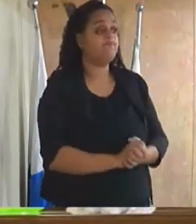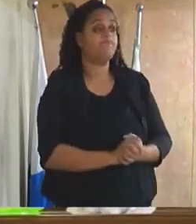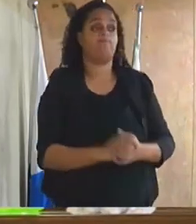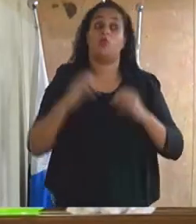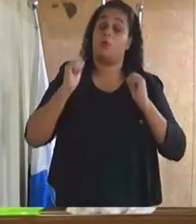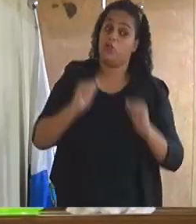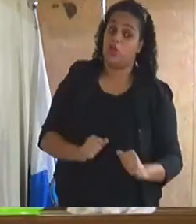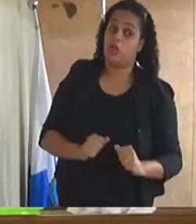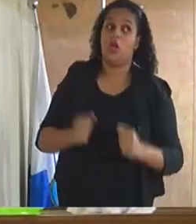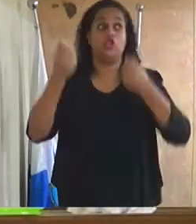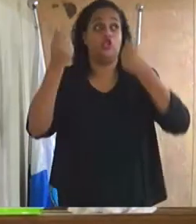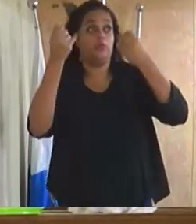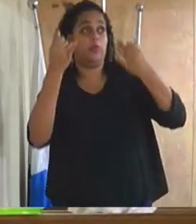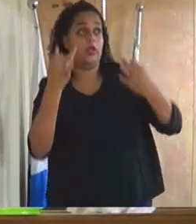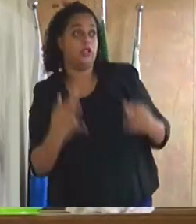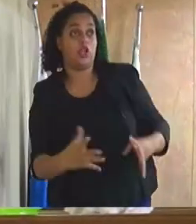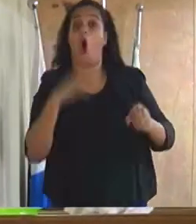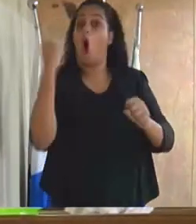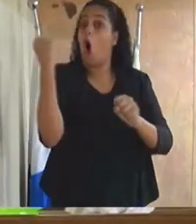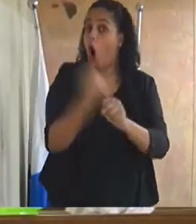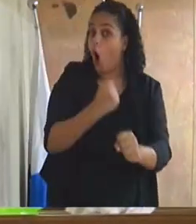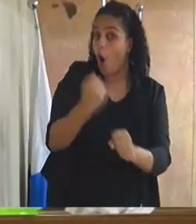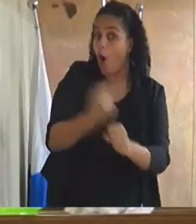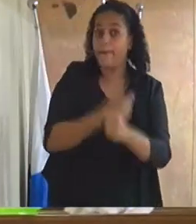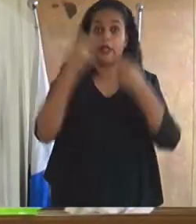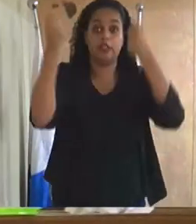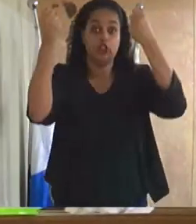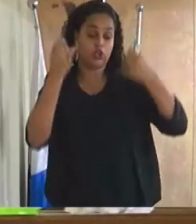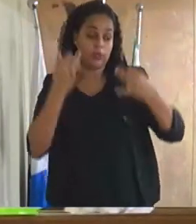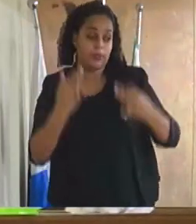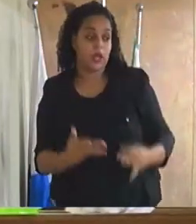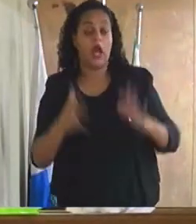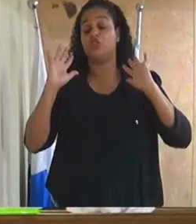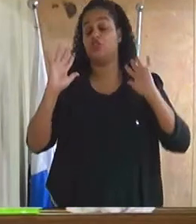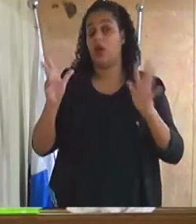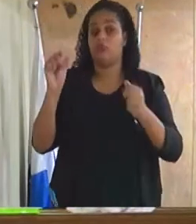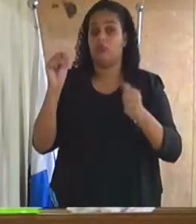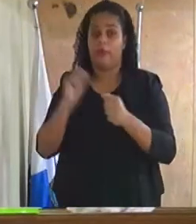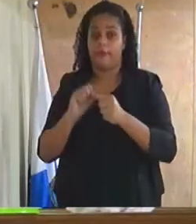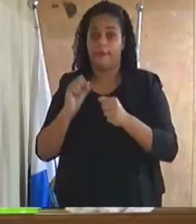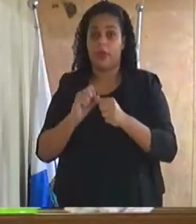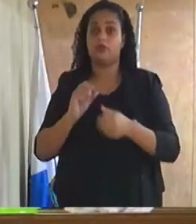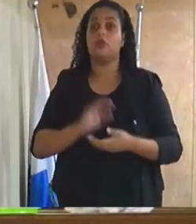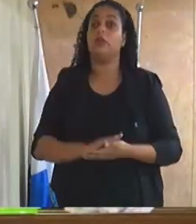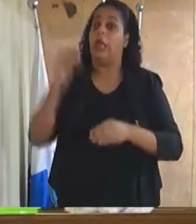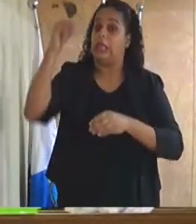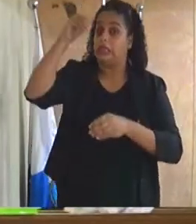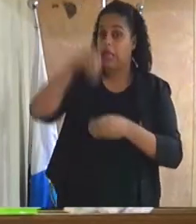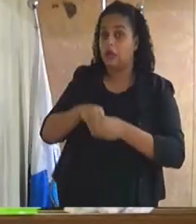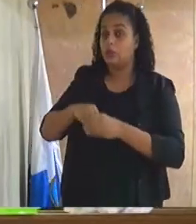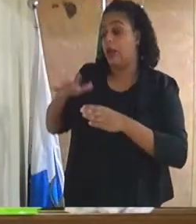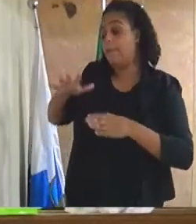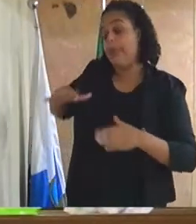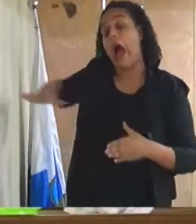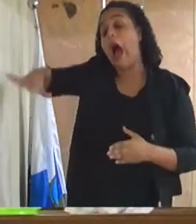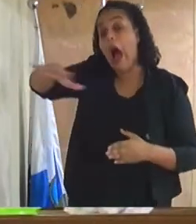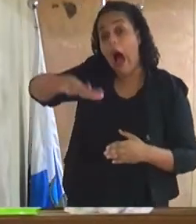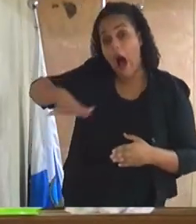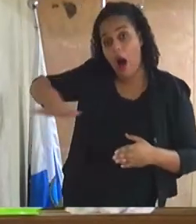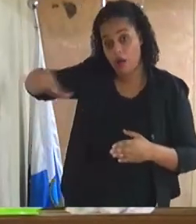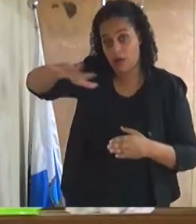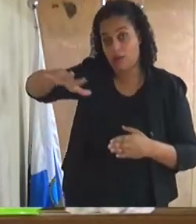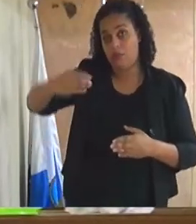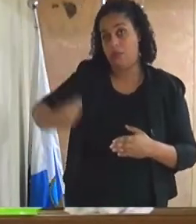inúmeras obras que tem sido realizada dentro da minha região onde eu moro